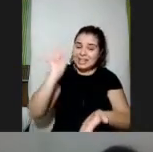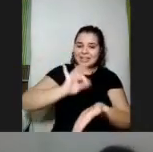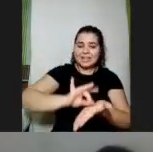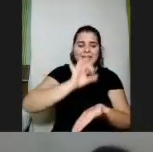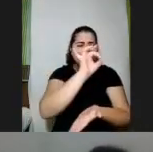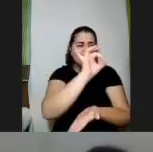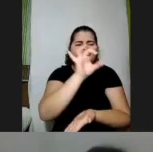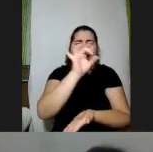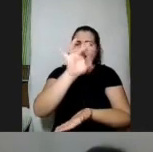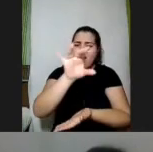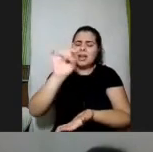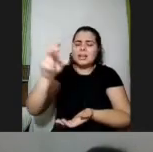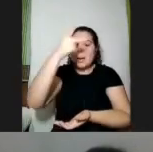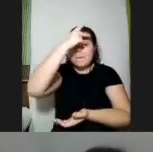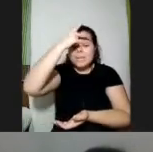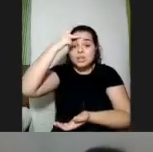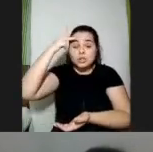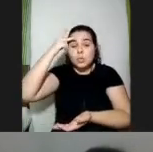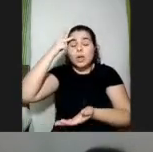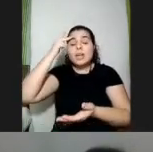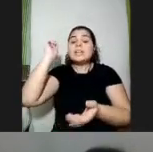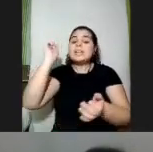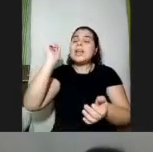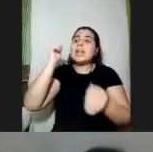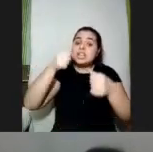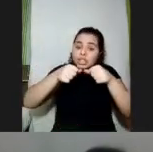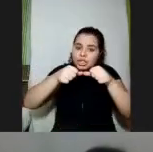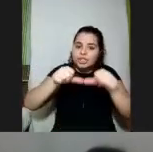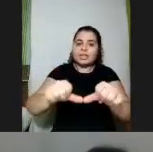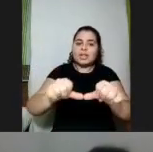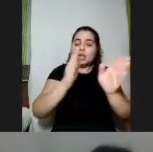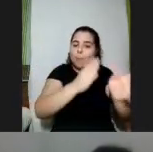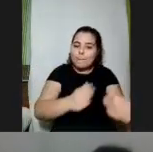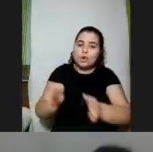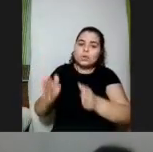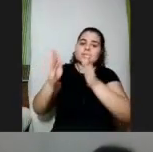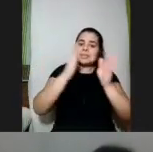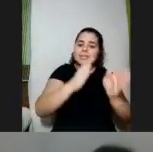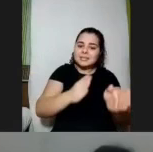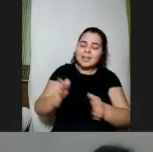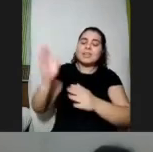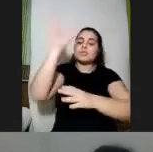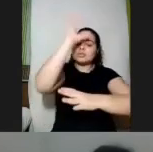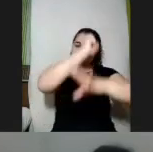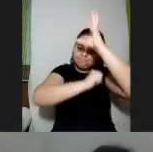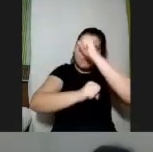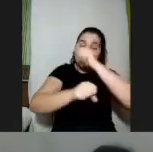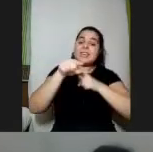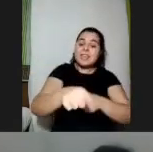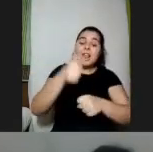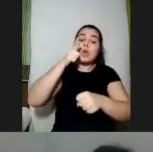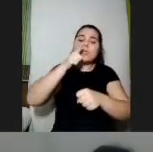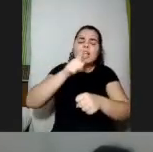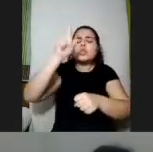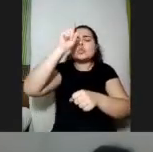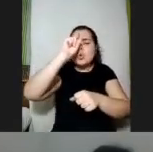estão num processo permanente de aprendizado que elas estão a cada dia aprendendo uma coisa nova que está sendo apresentado para elas sempre